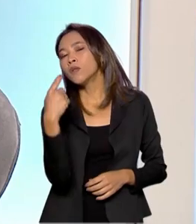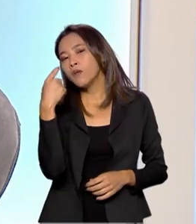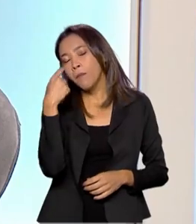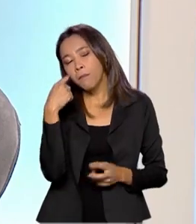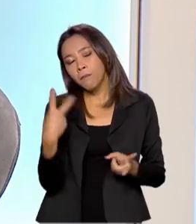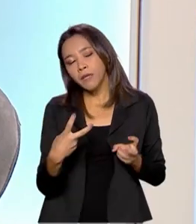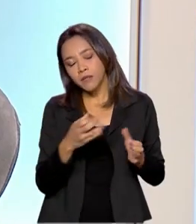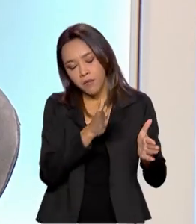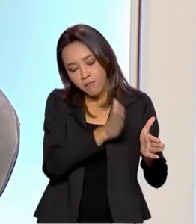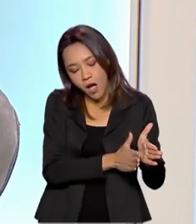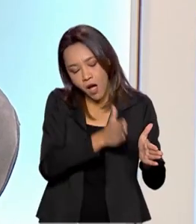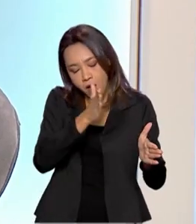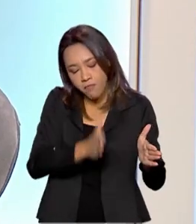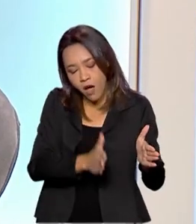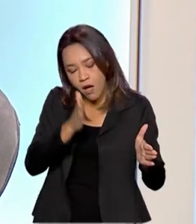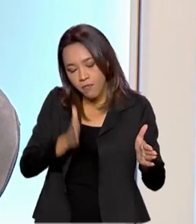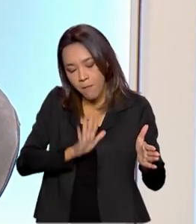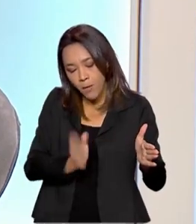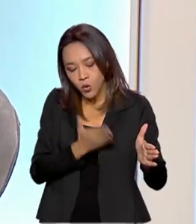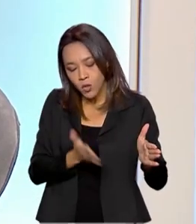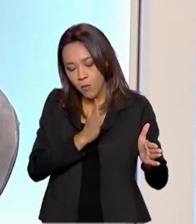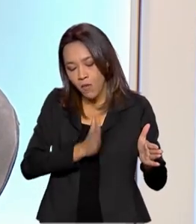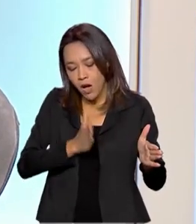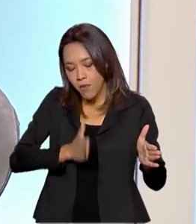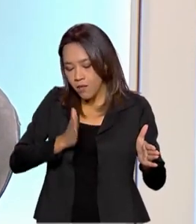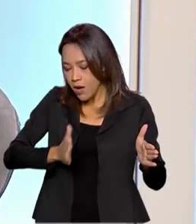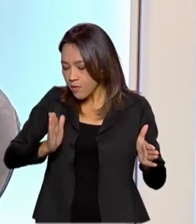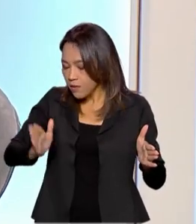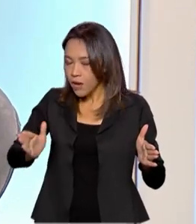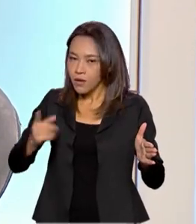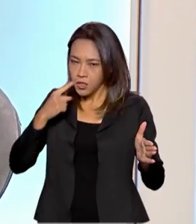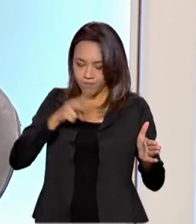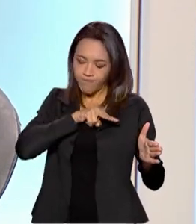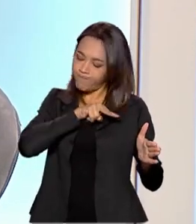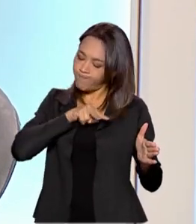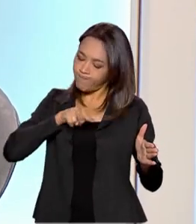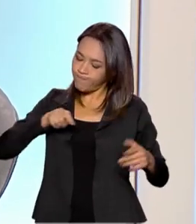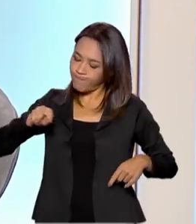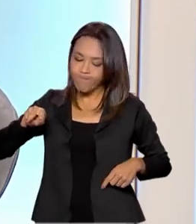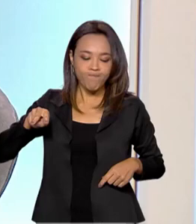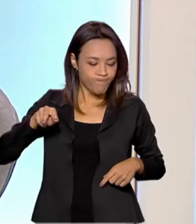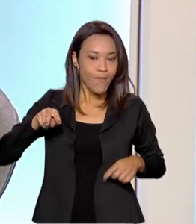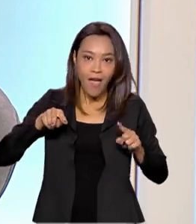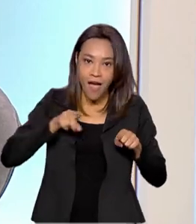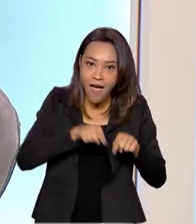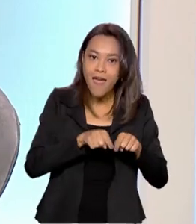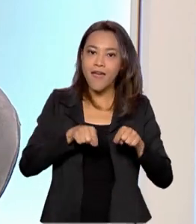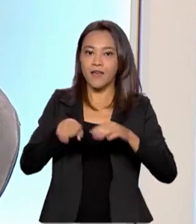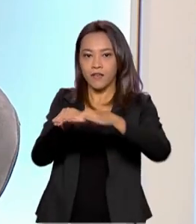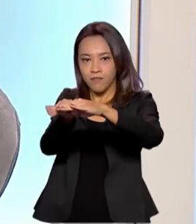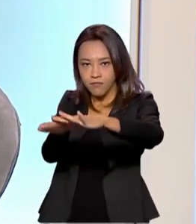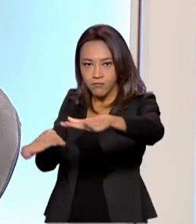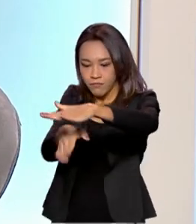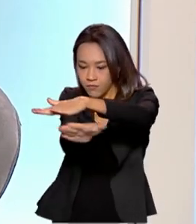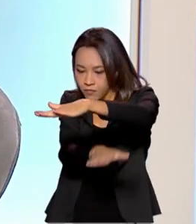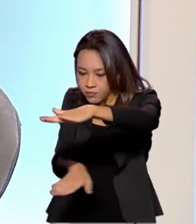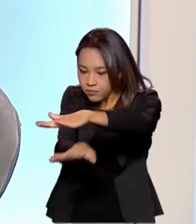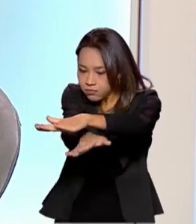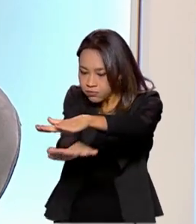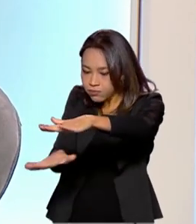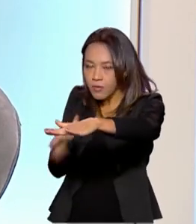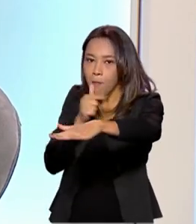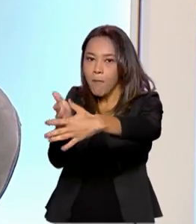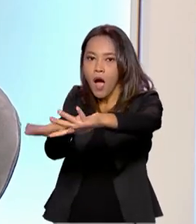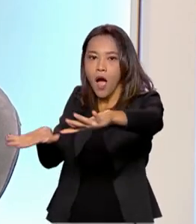segmentada essa produção, nós vemos que grande parte da nossa produção vem do pré-sal. Hoje, 73% da